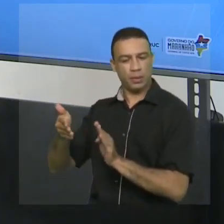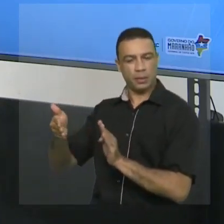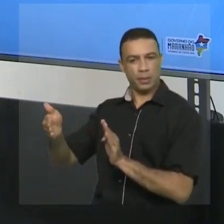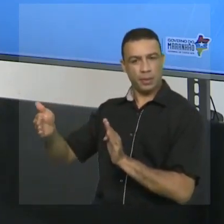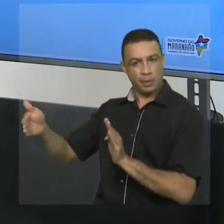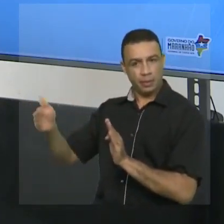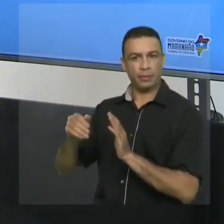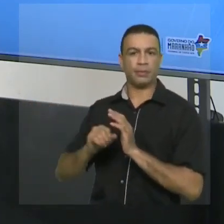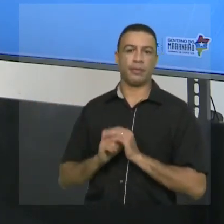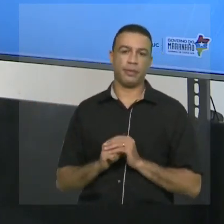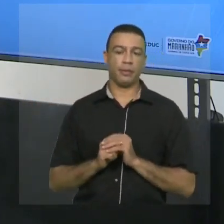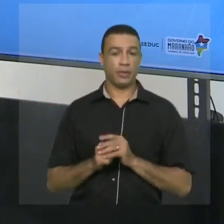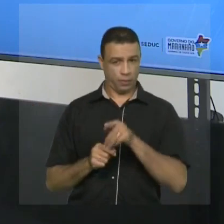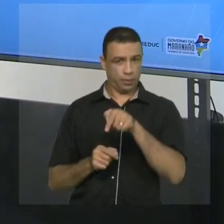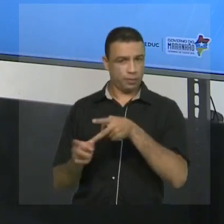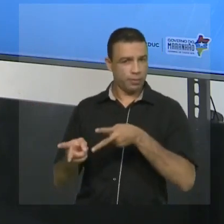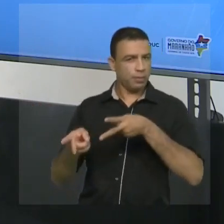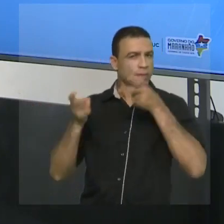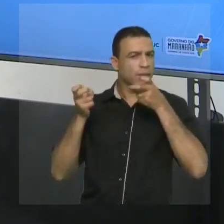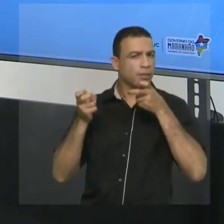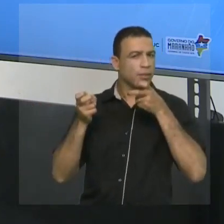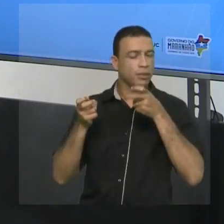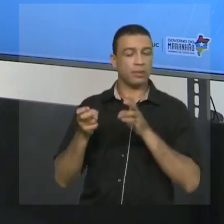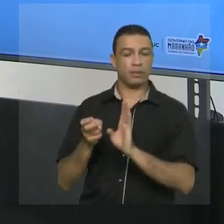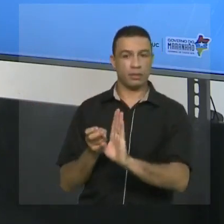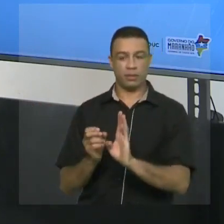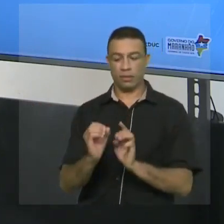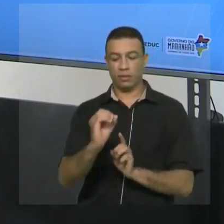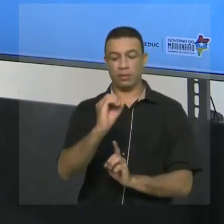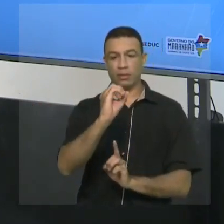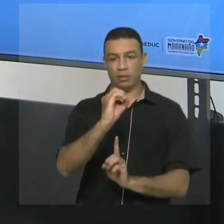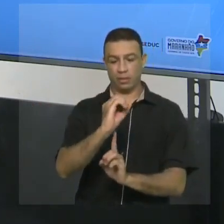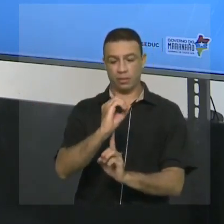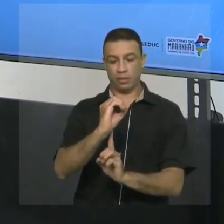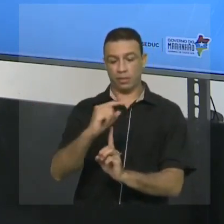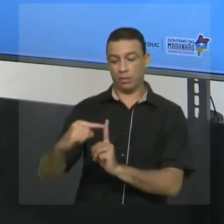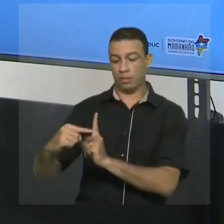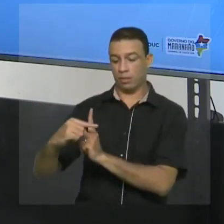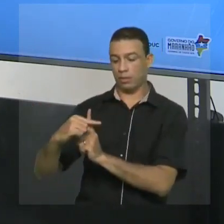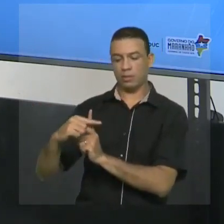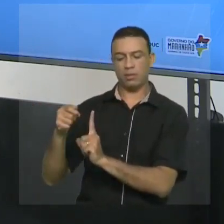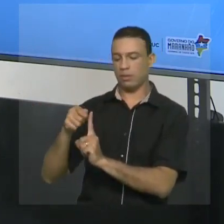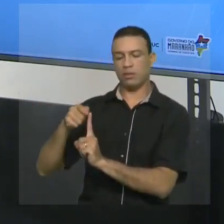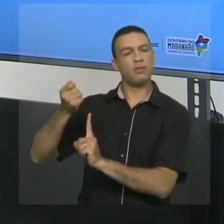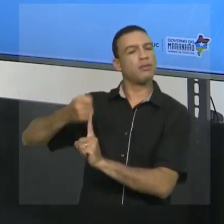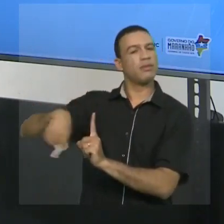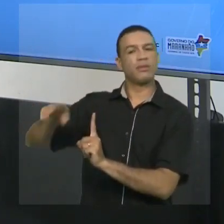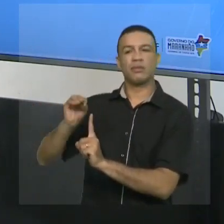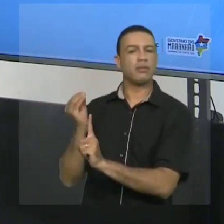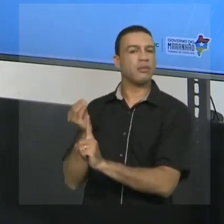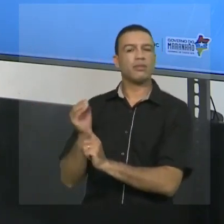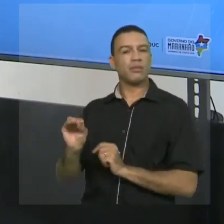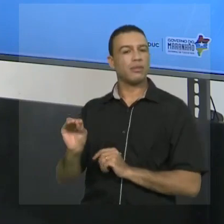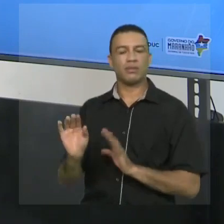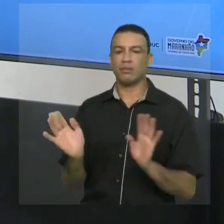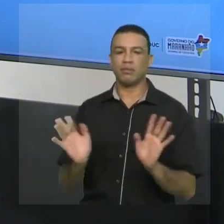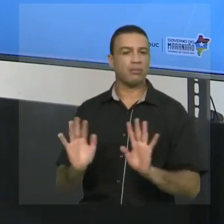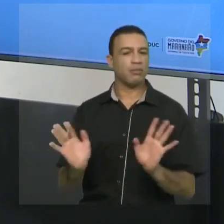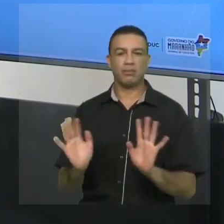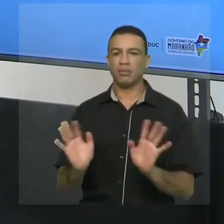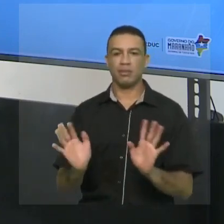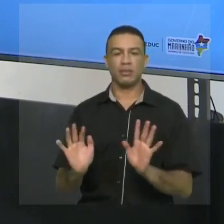E eu não sei se vocês observaram, mas eu já tirei o sinal de positivo. Tiago, eu preciso colocar, por exemplo,